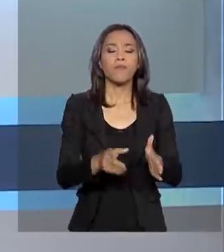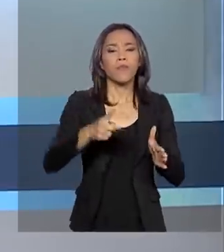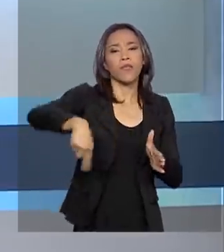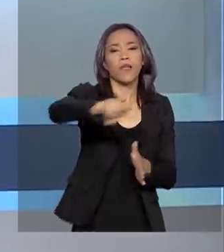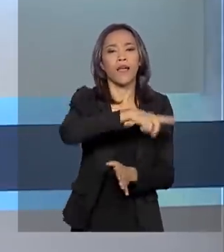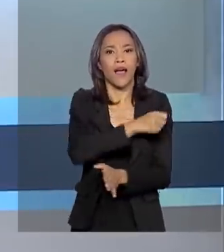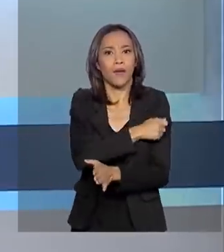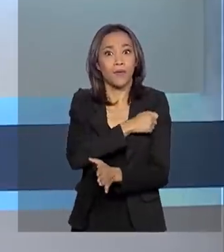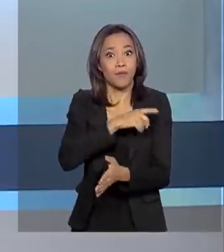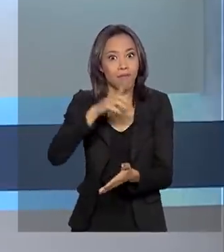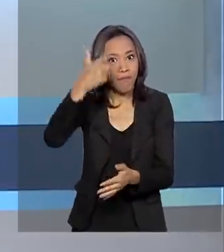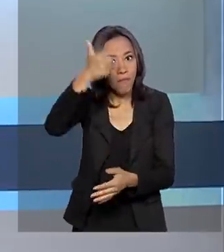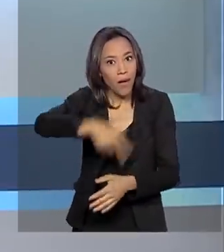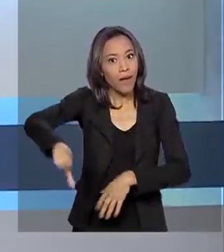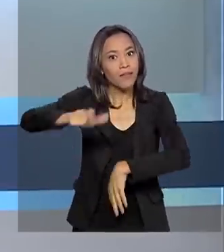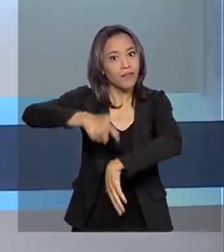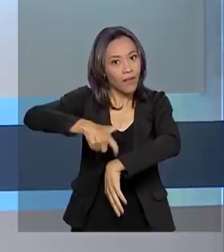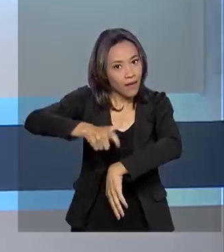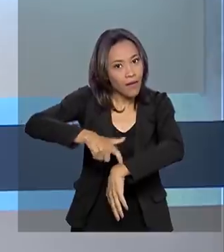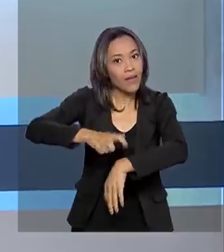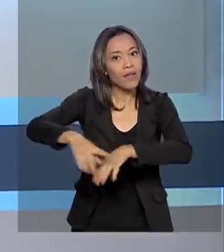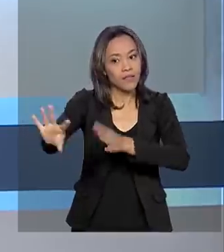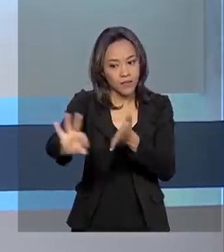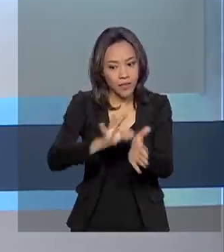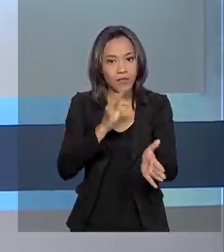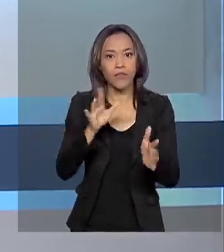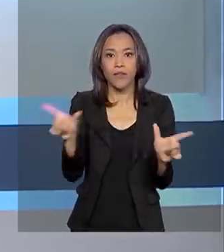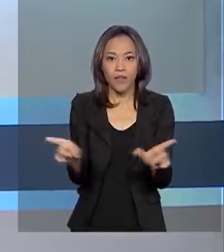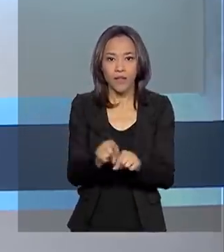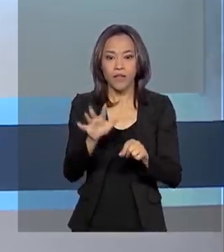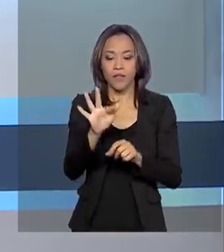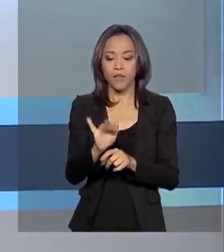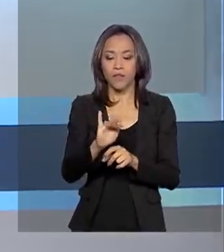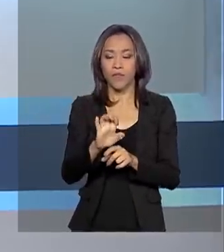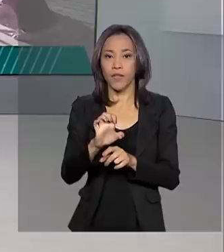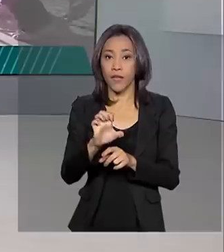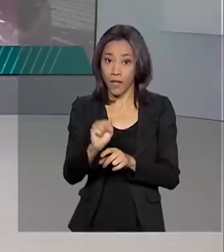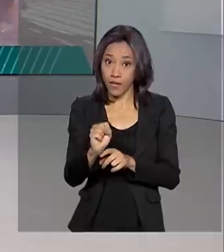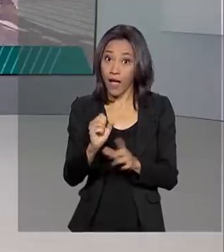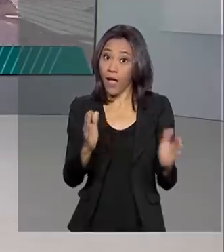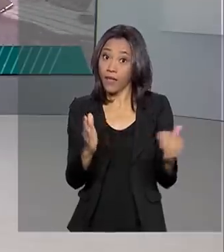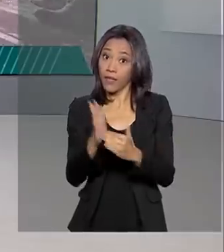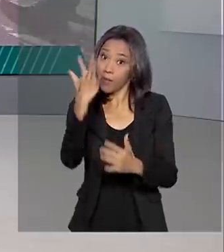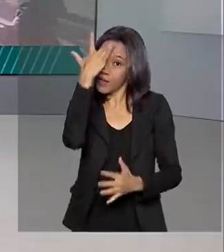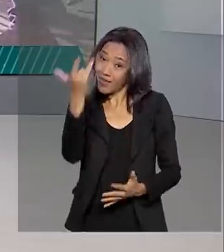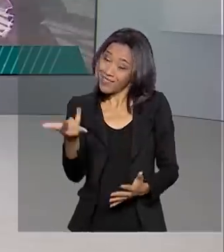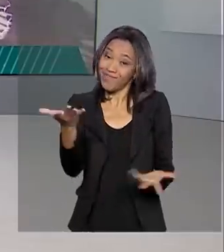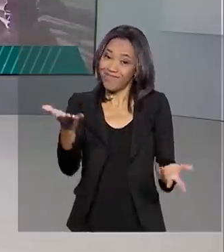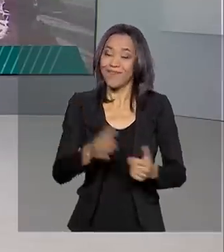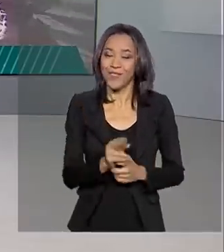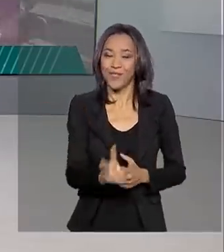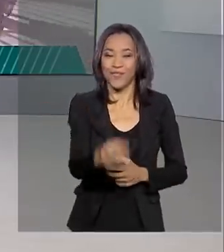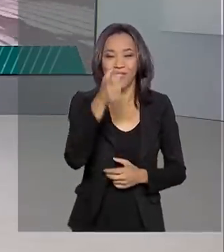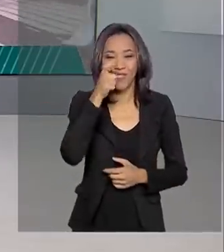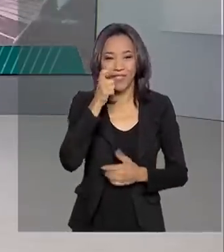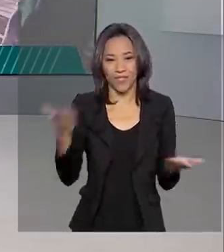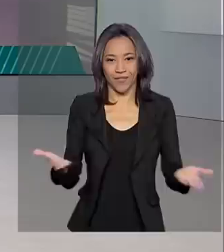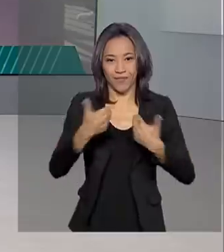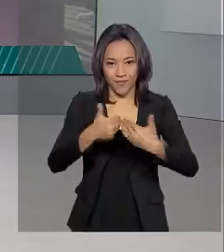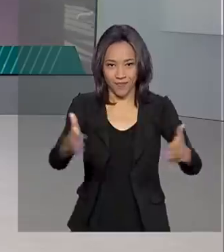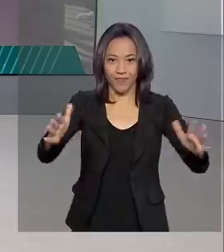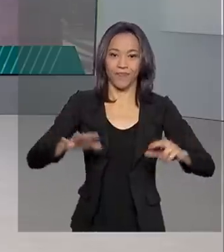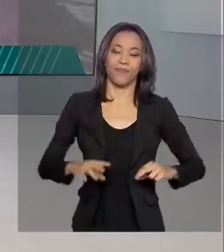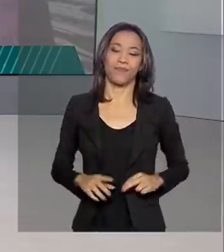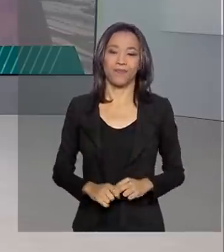ganham mais tempo para se inscrever no FIES. O prazo agora vai até amanhã. Fique com a gente, o Brasil em dia já